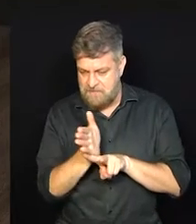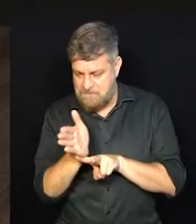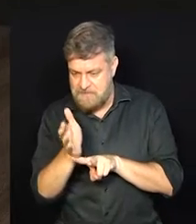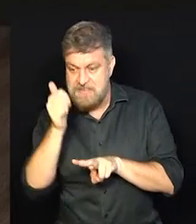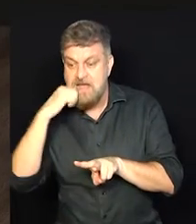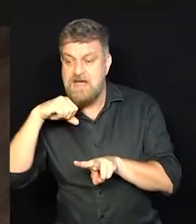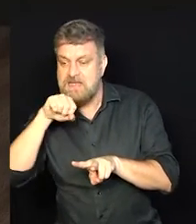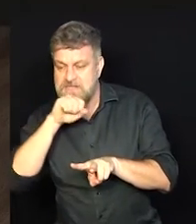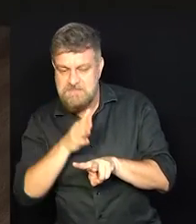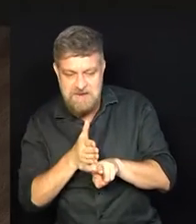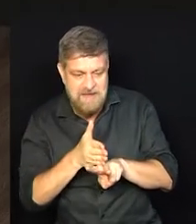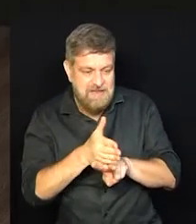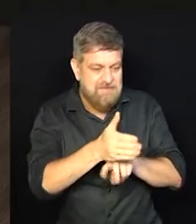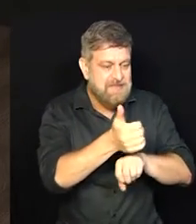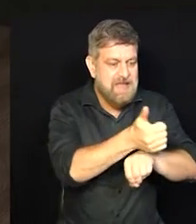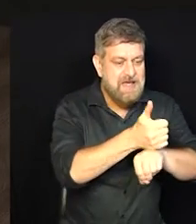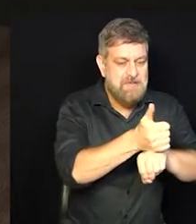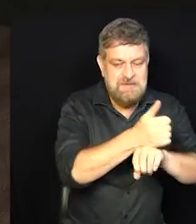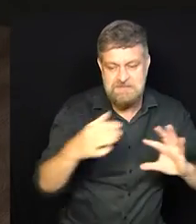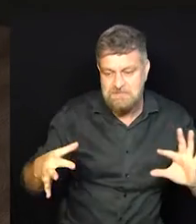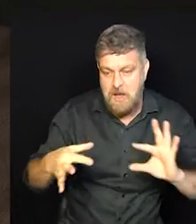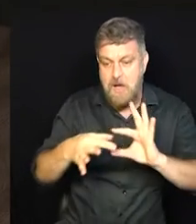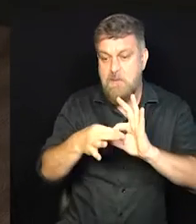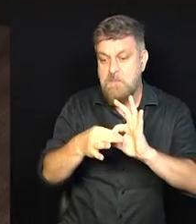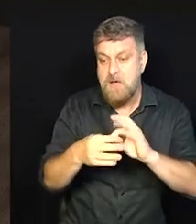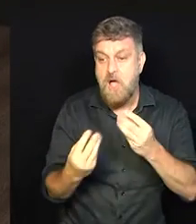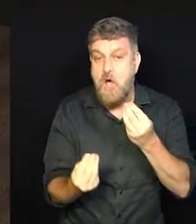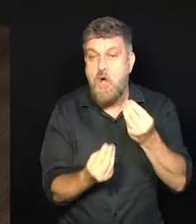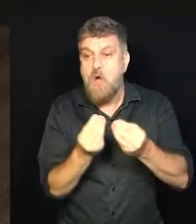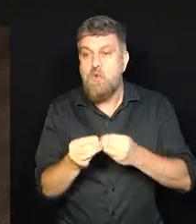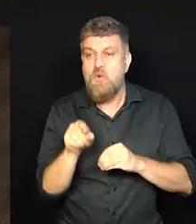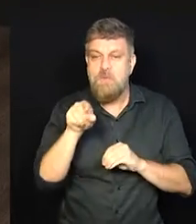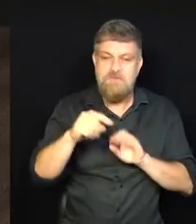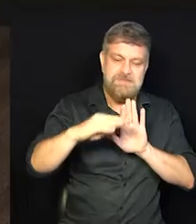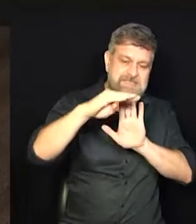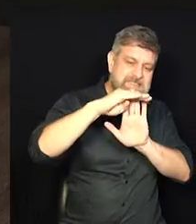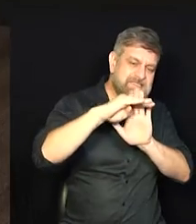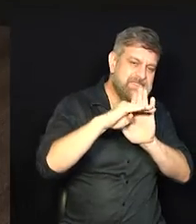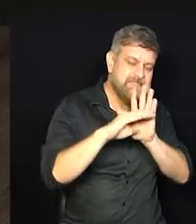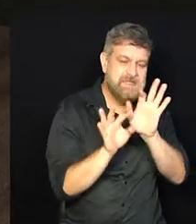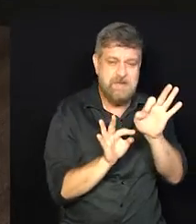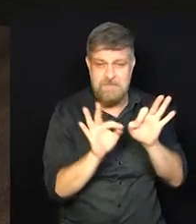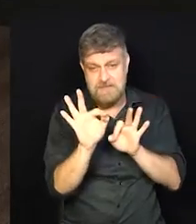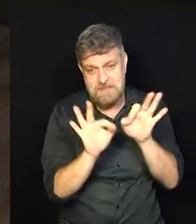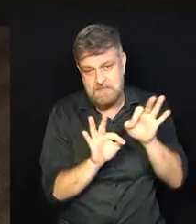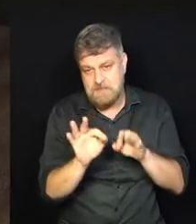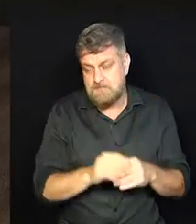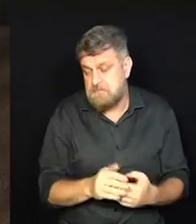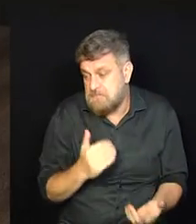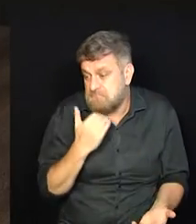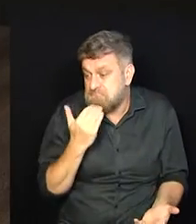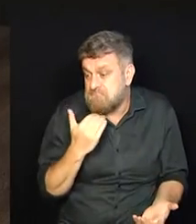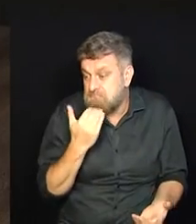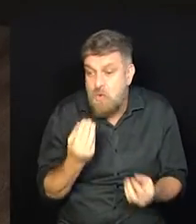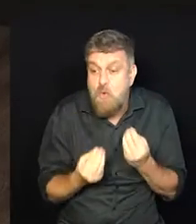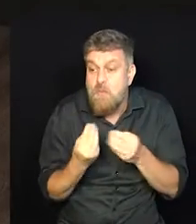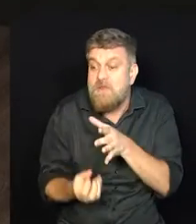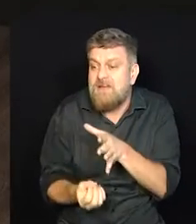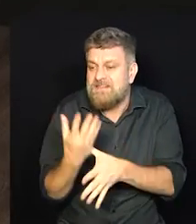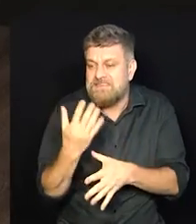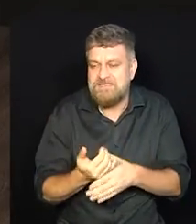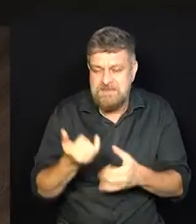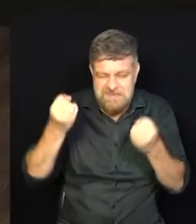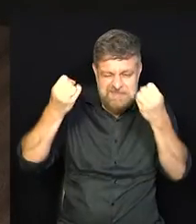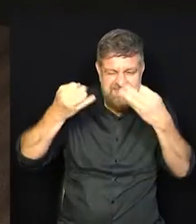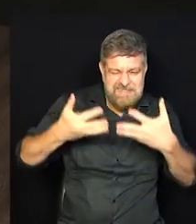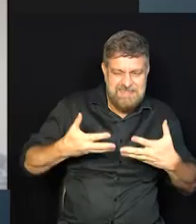vida profissional, qual é o seu negócio? E como você conseguiu se planejar ou não teve nenhum planejamento? Fala um